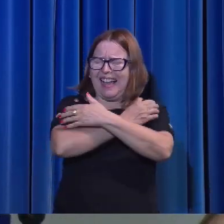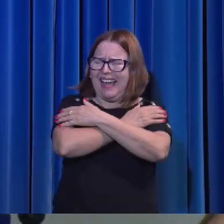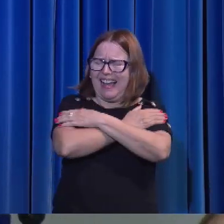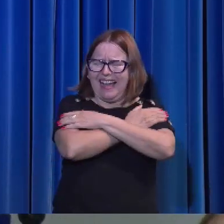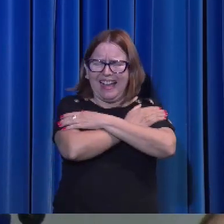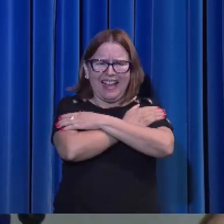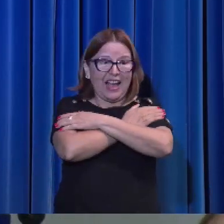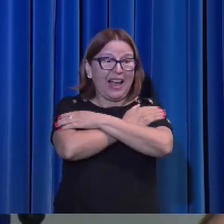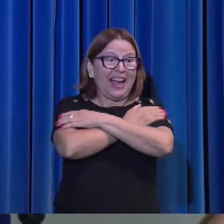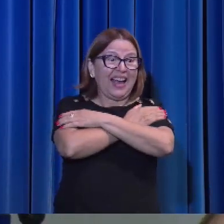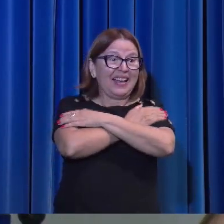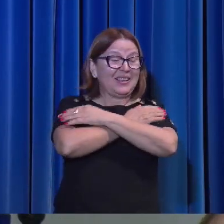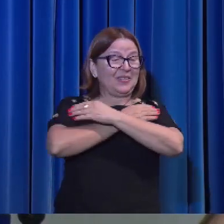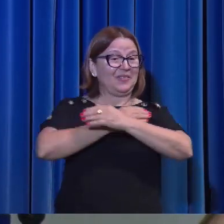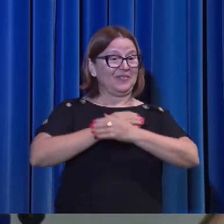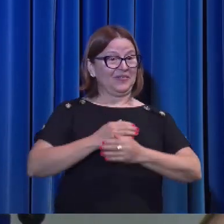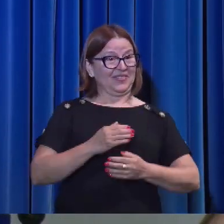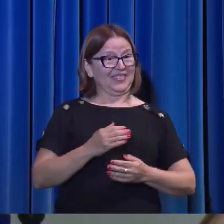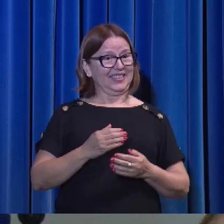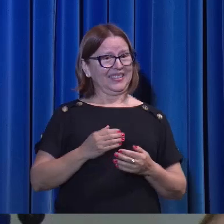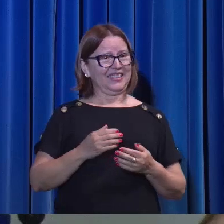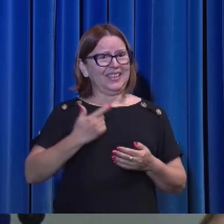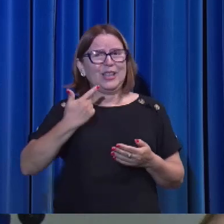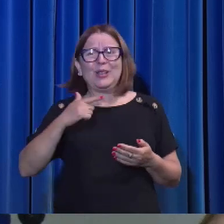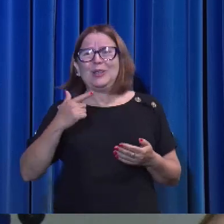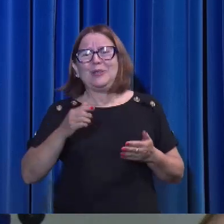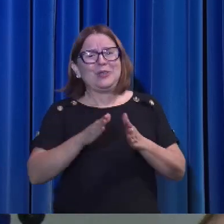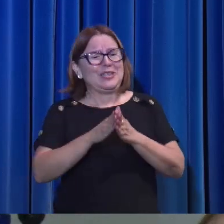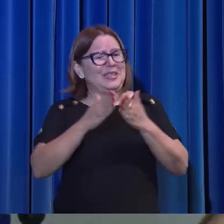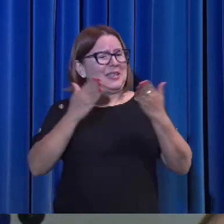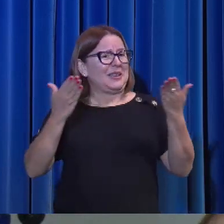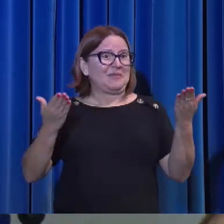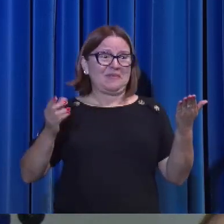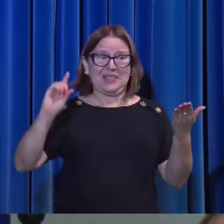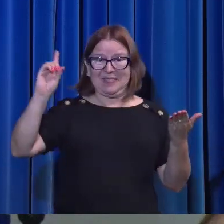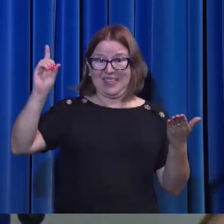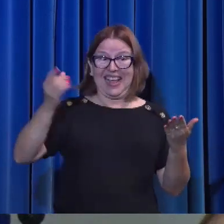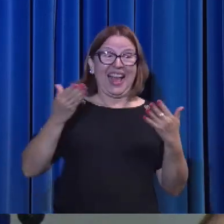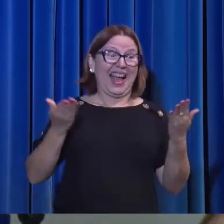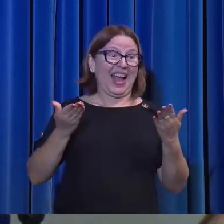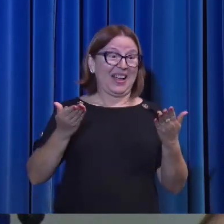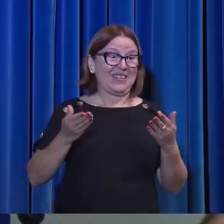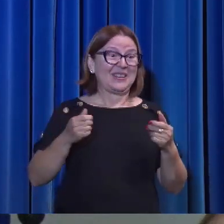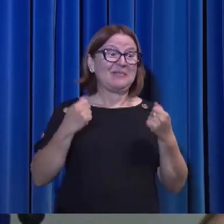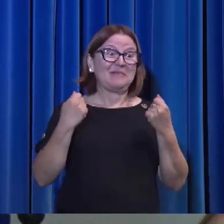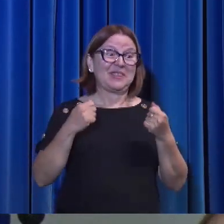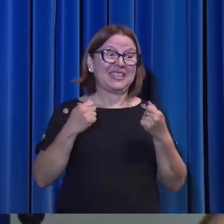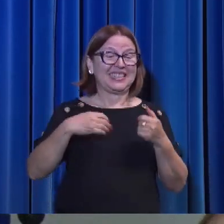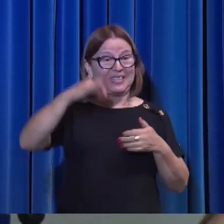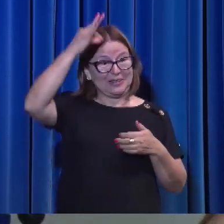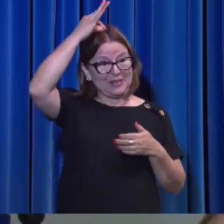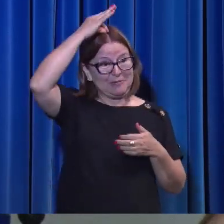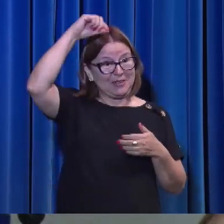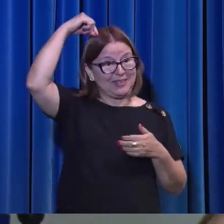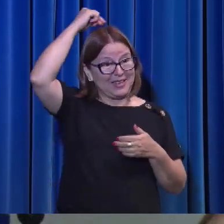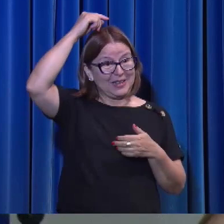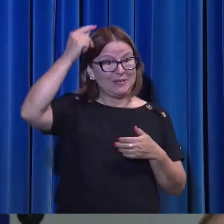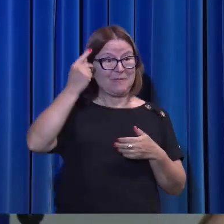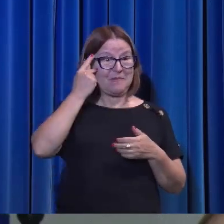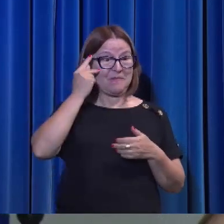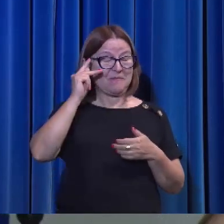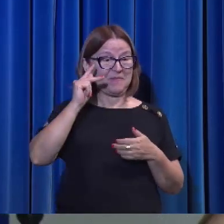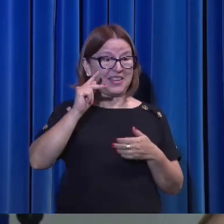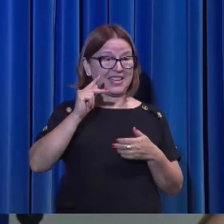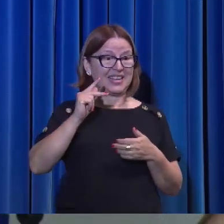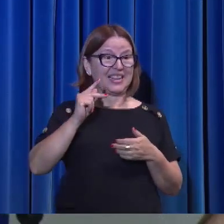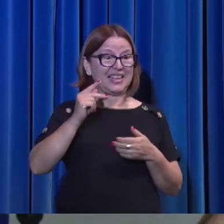disse, oh, eu não tinha uma Bíblia, agora eu preciso do Espírito Santo para me ensinar